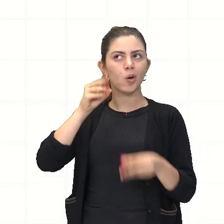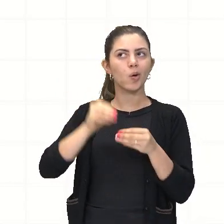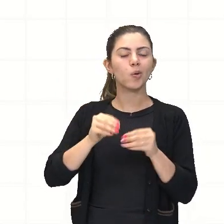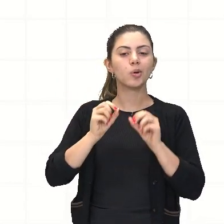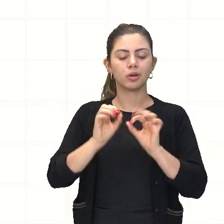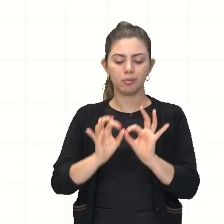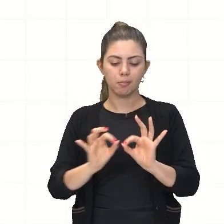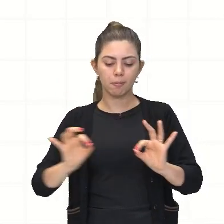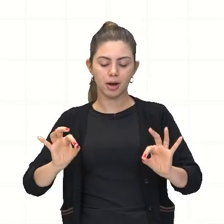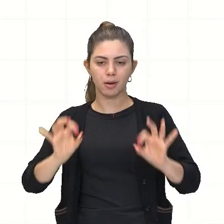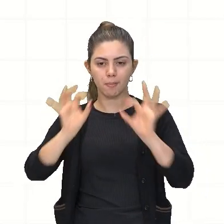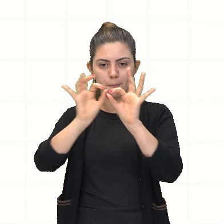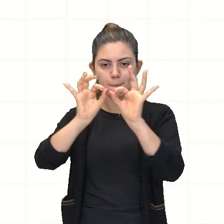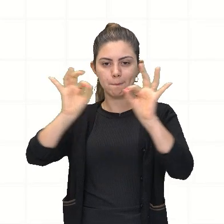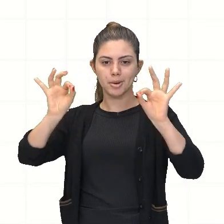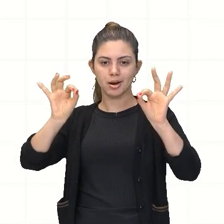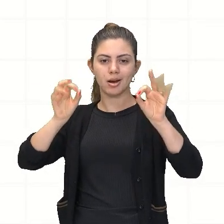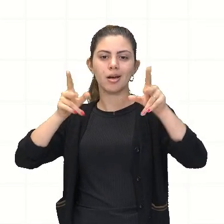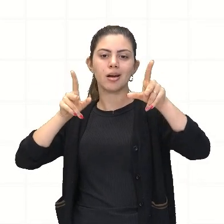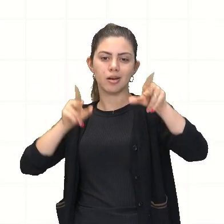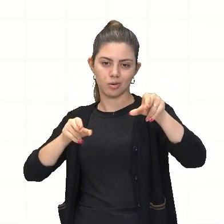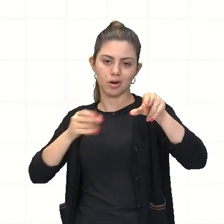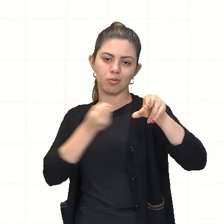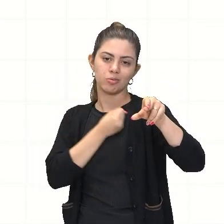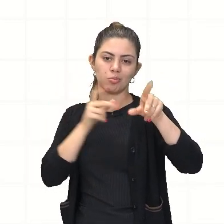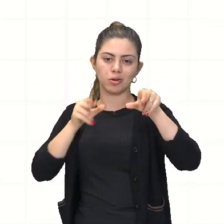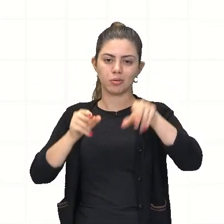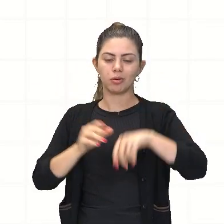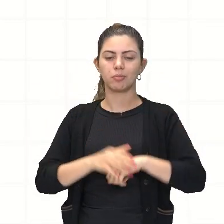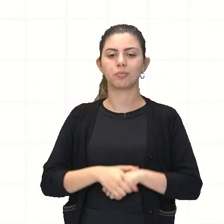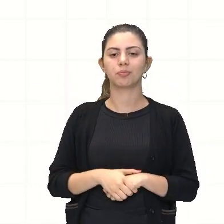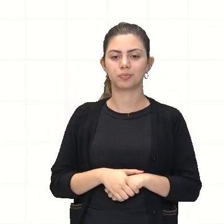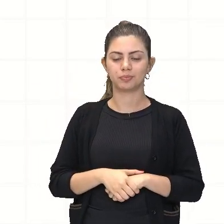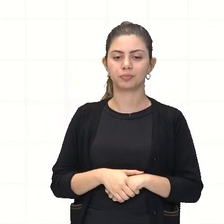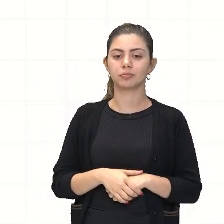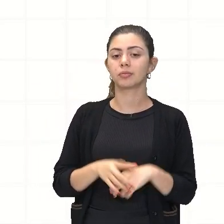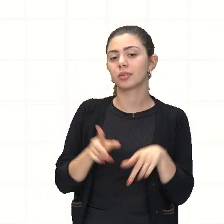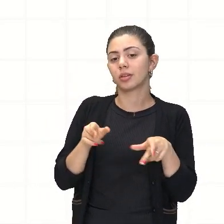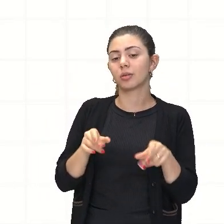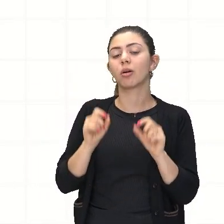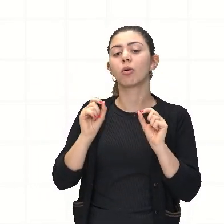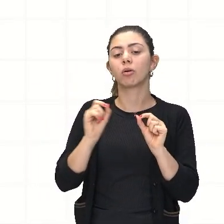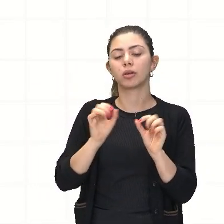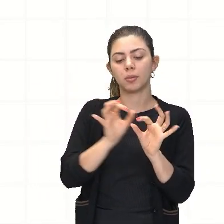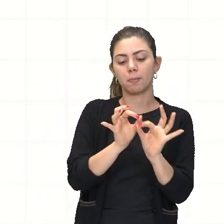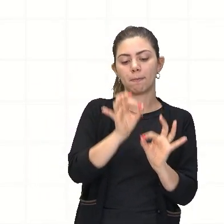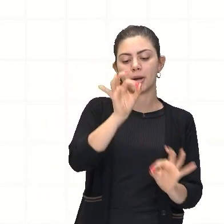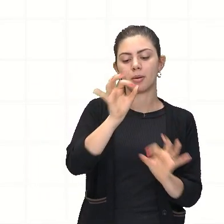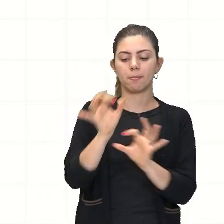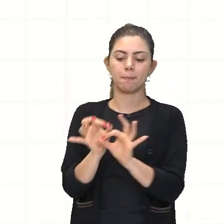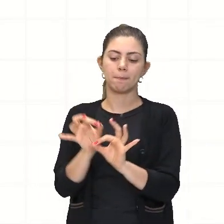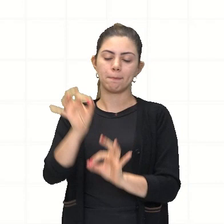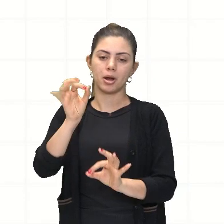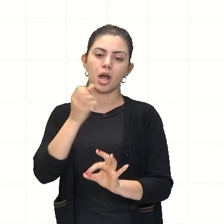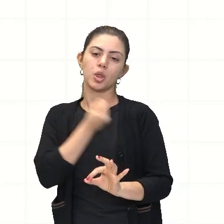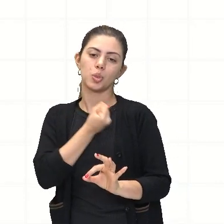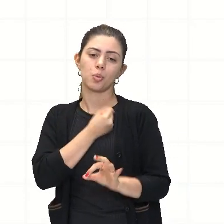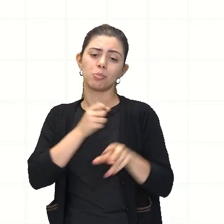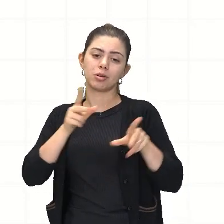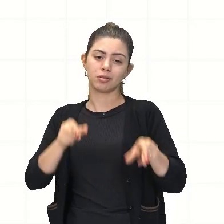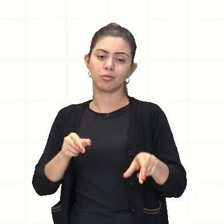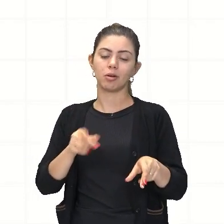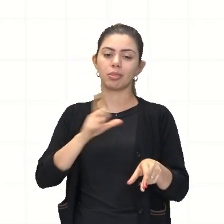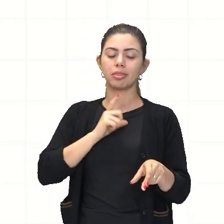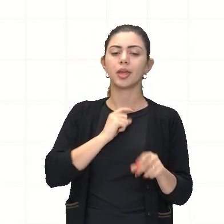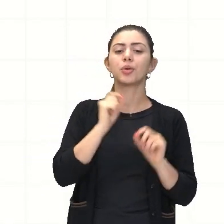pedaços aqui, ó, são iguais. A mesma coisa para esse aqui, ó. Eu tenho aqui um